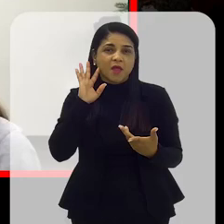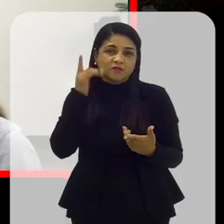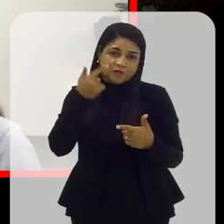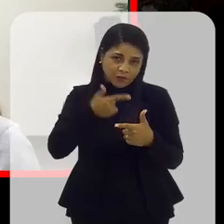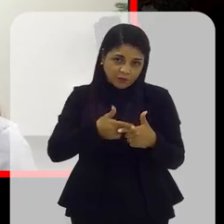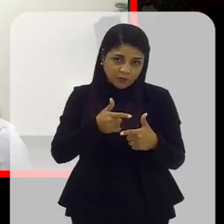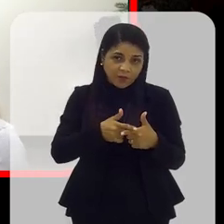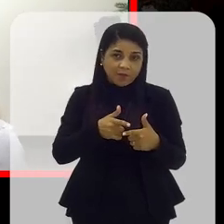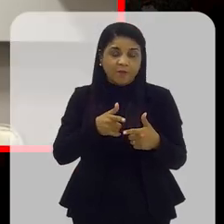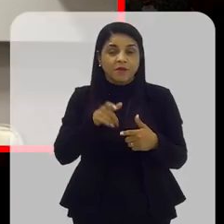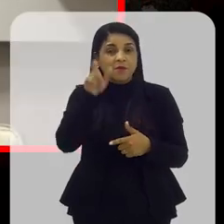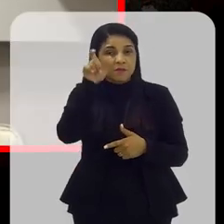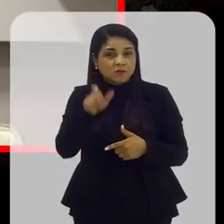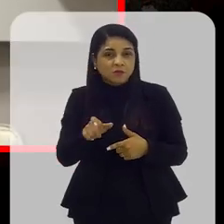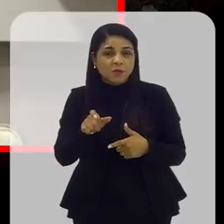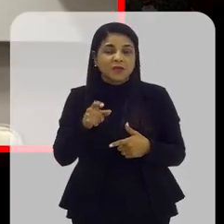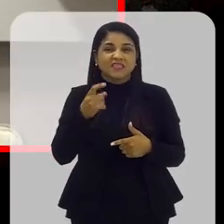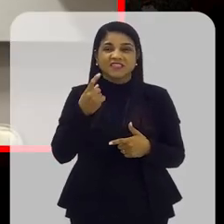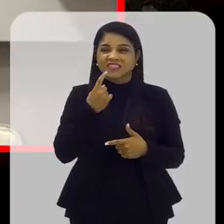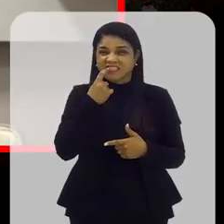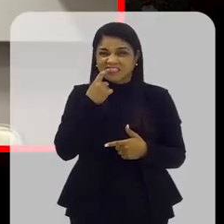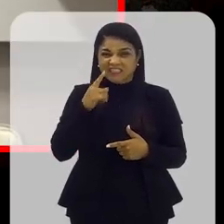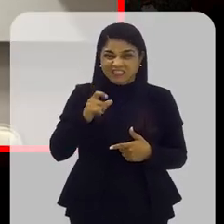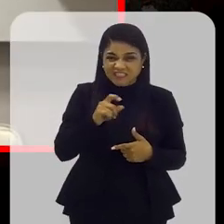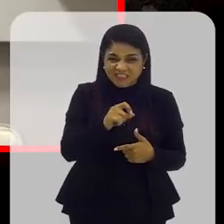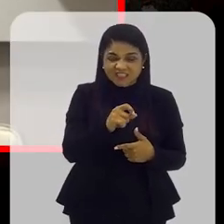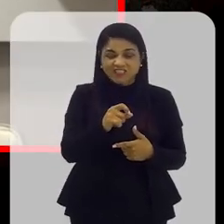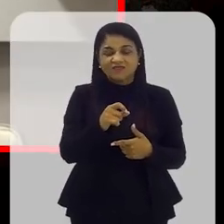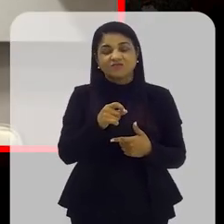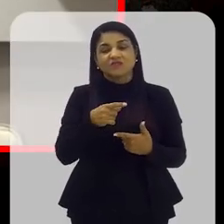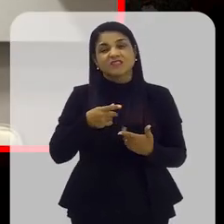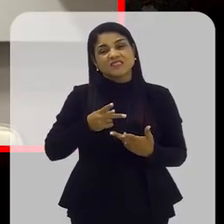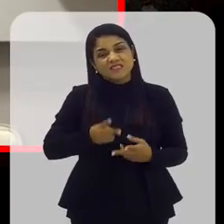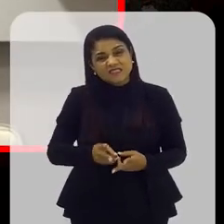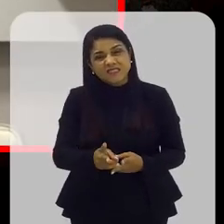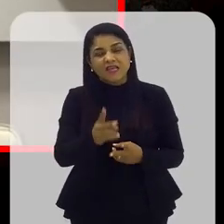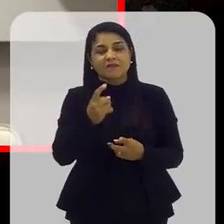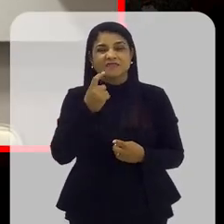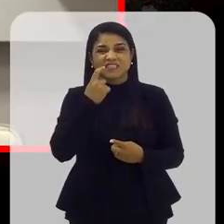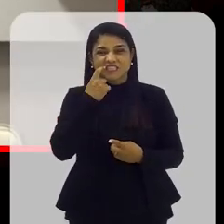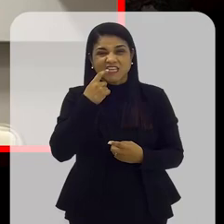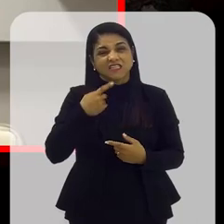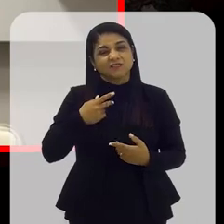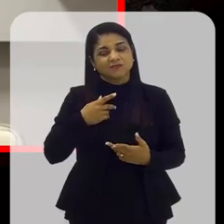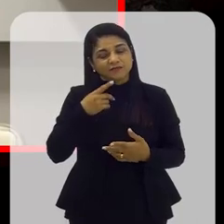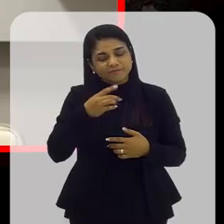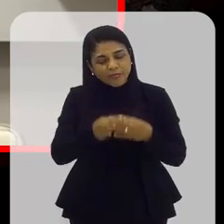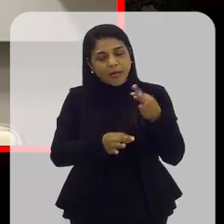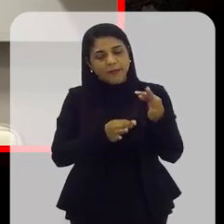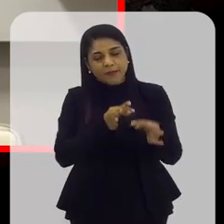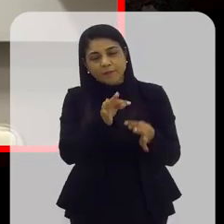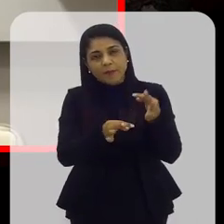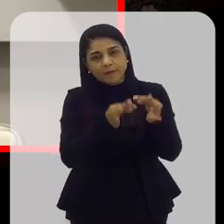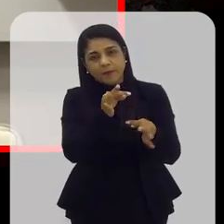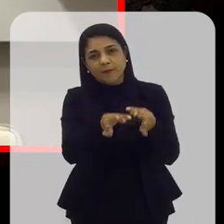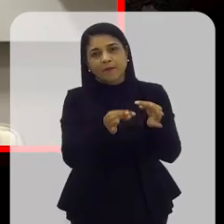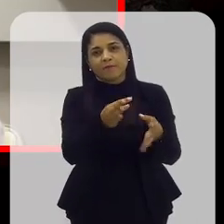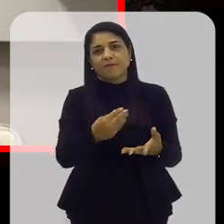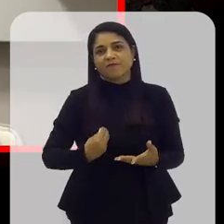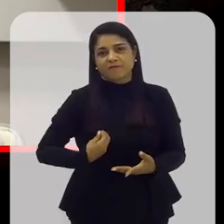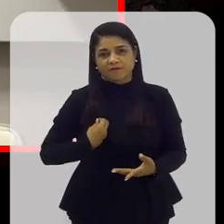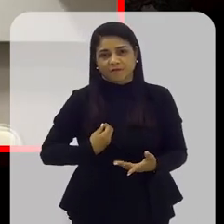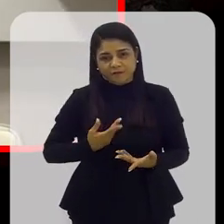Então o paciente que tem uma lesão de care em um dente, depois é um dente que sempre vai precisar de novos tratamentos ao longo da vida.